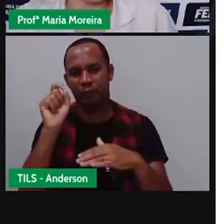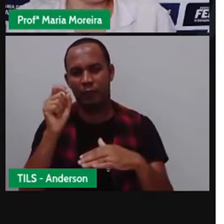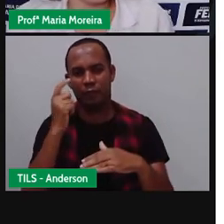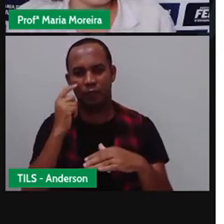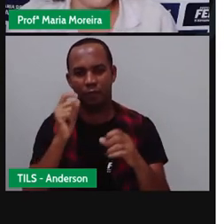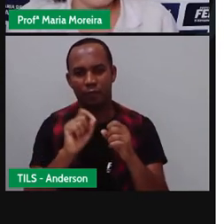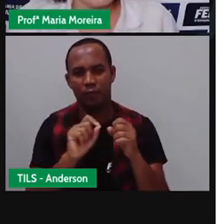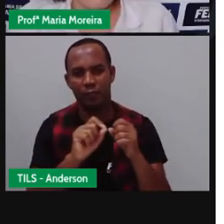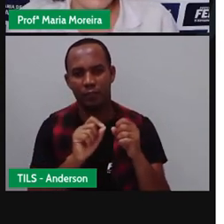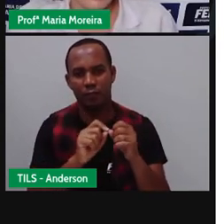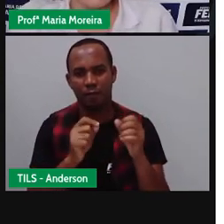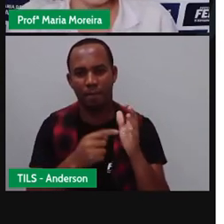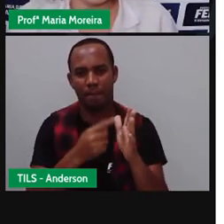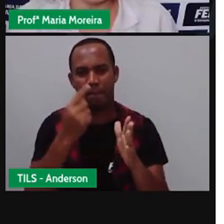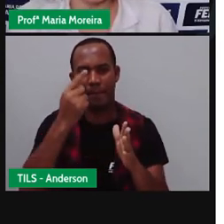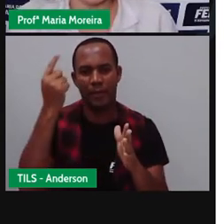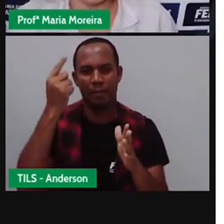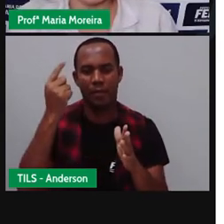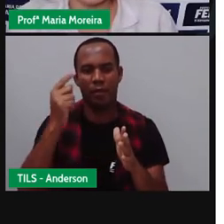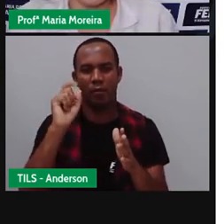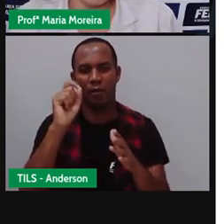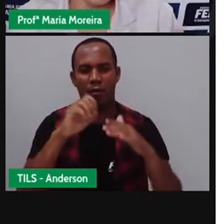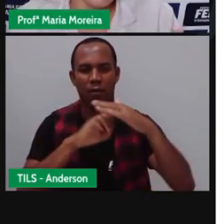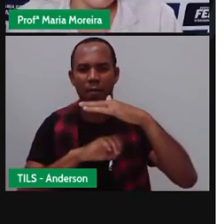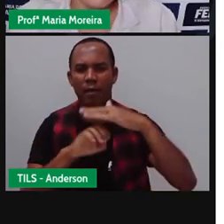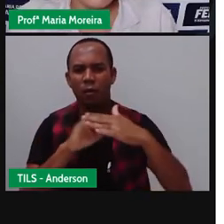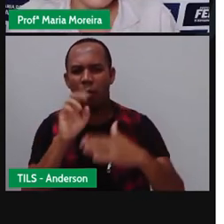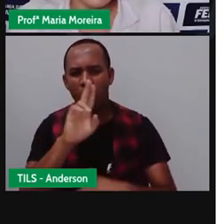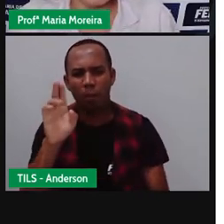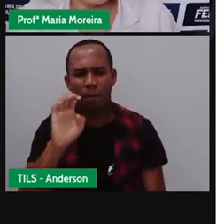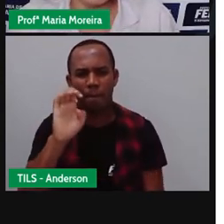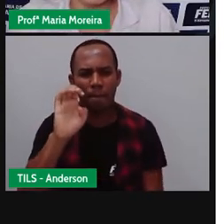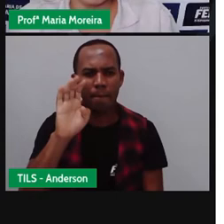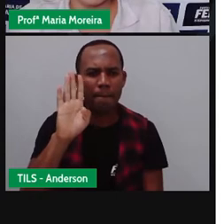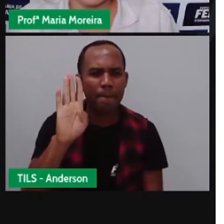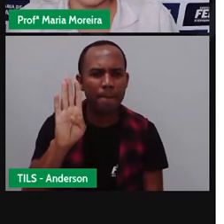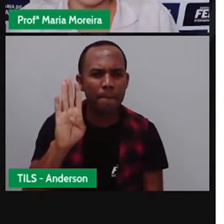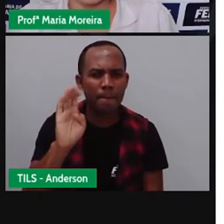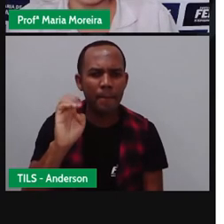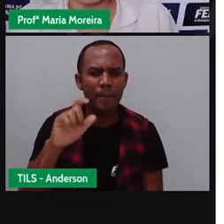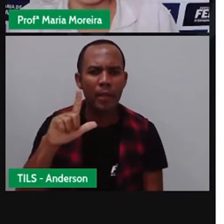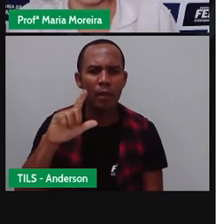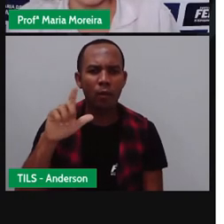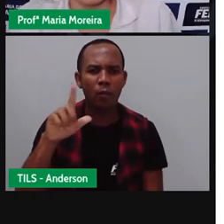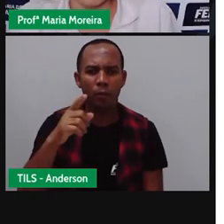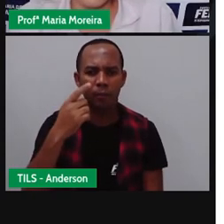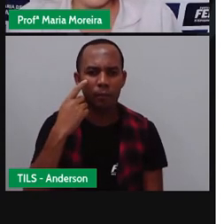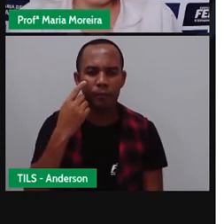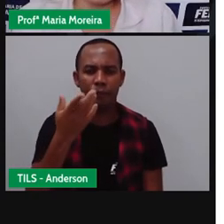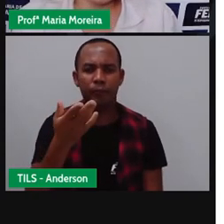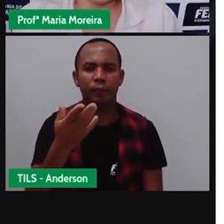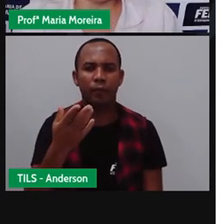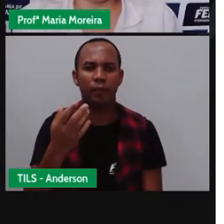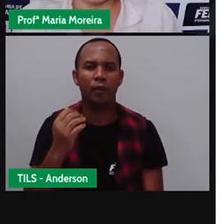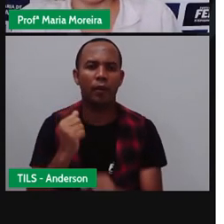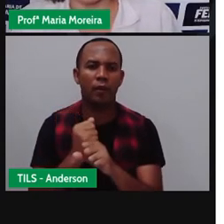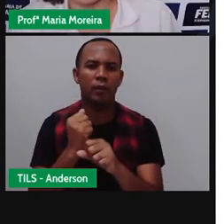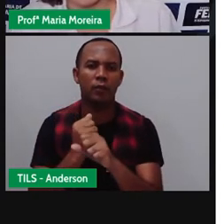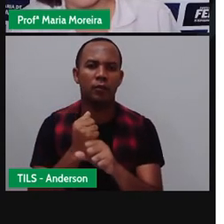produz os primeiros aparelhos celulares. E olha só que bonitinho que ele era. Bom, em